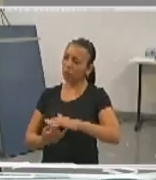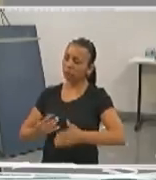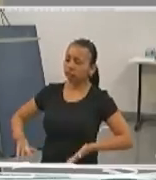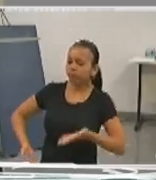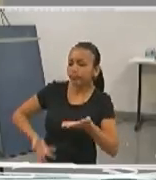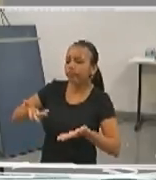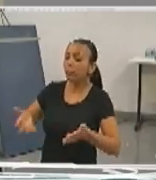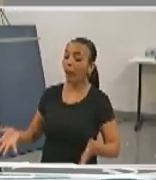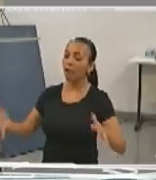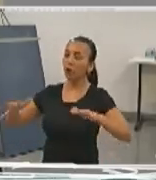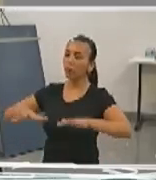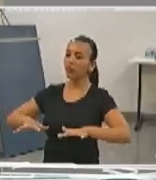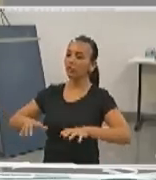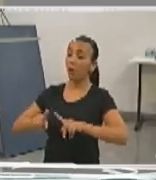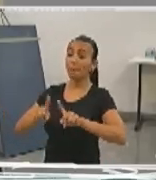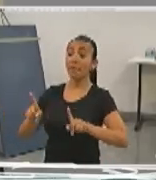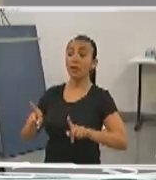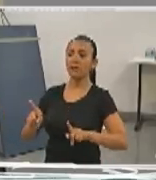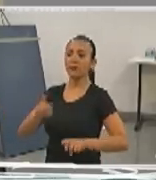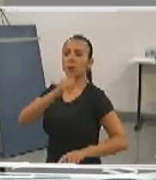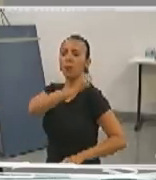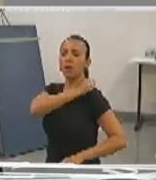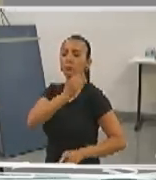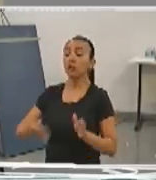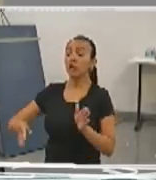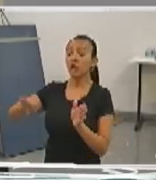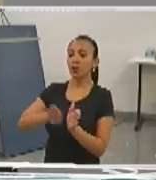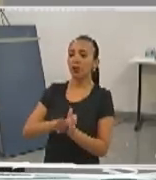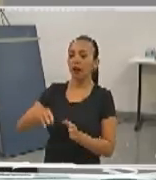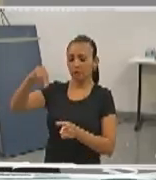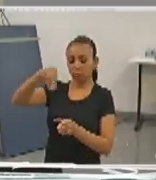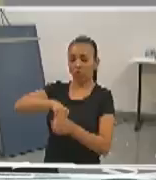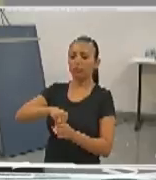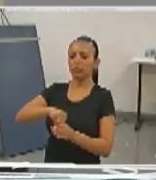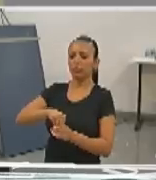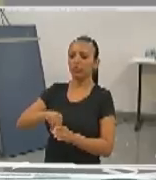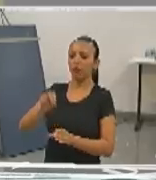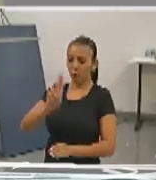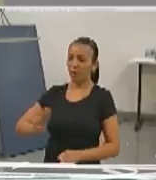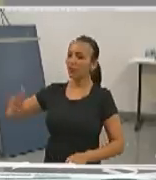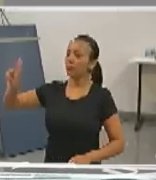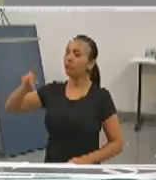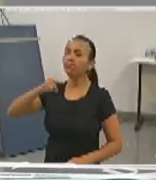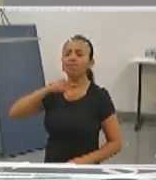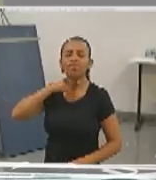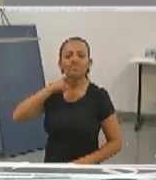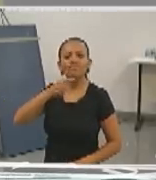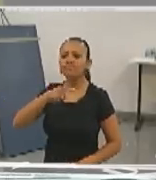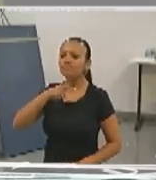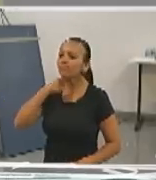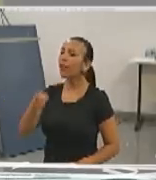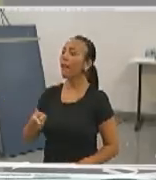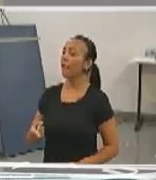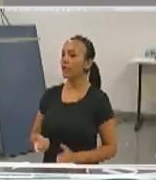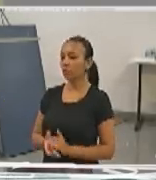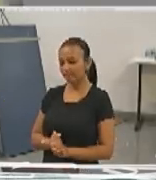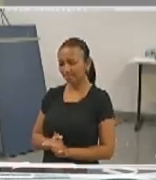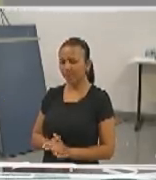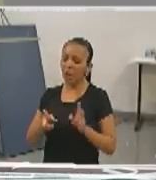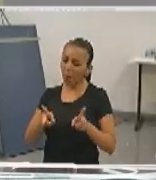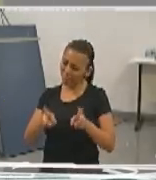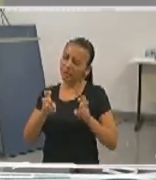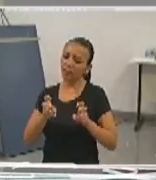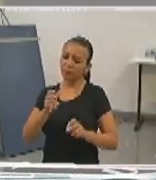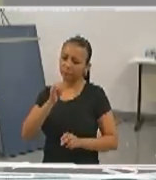inclusão, mas quando os alunos chegam dentro da universidade, eles não conseguem encontrar essa condição. Aí a gente vê, por